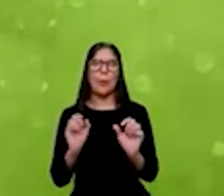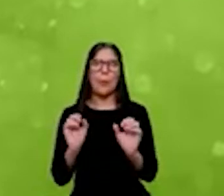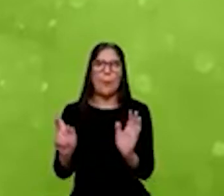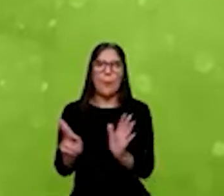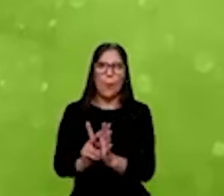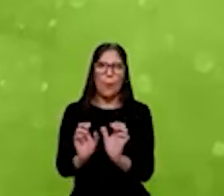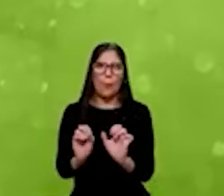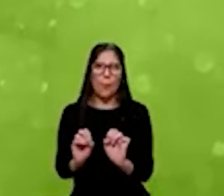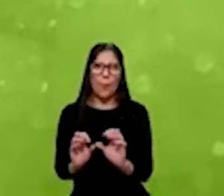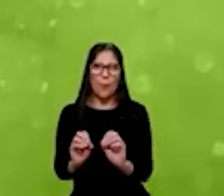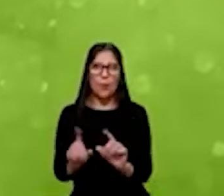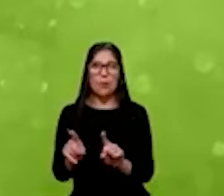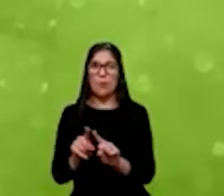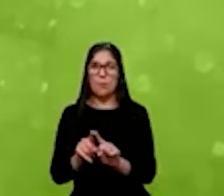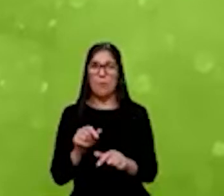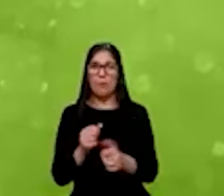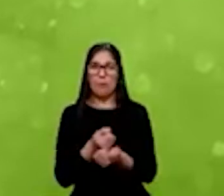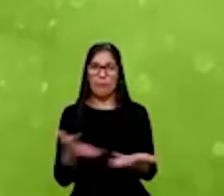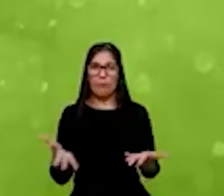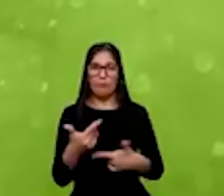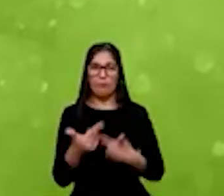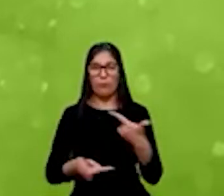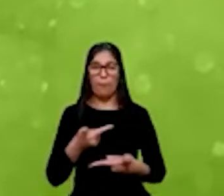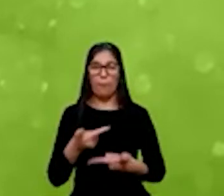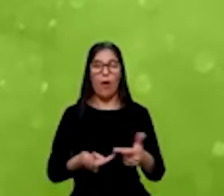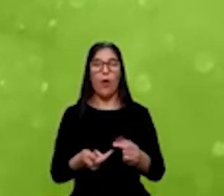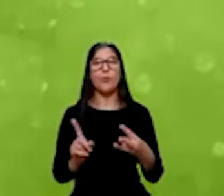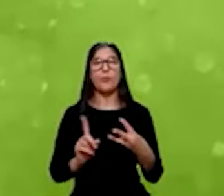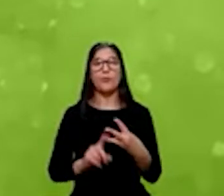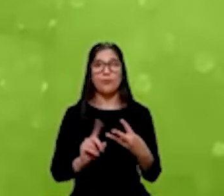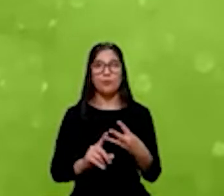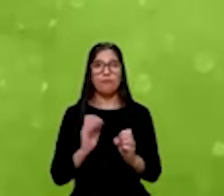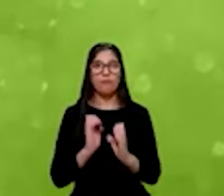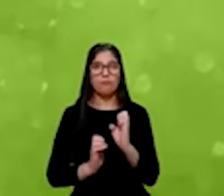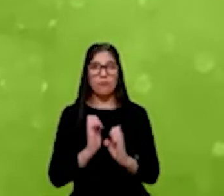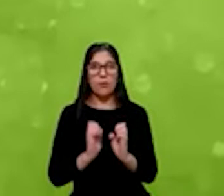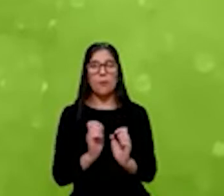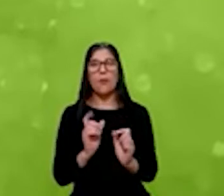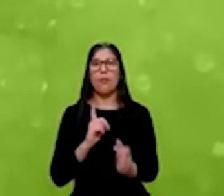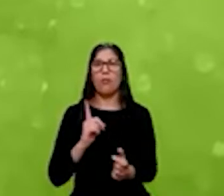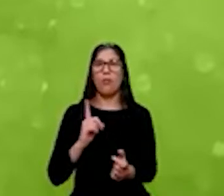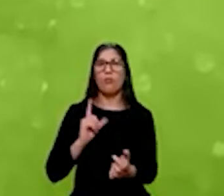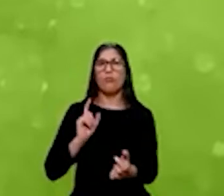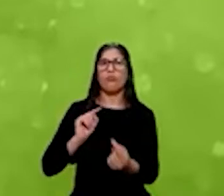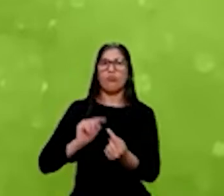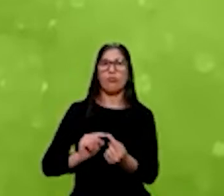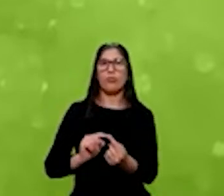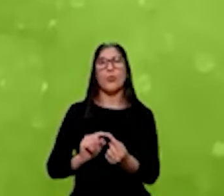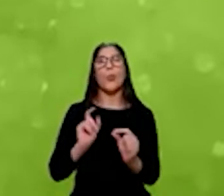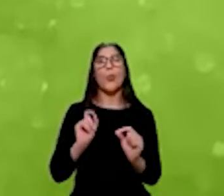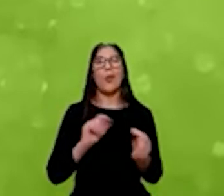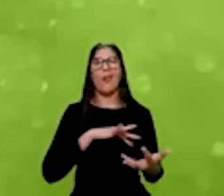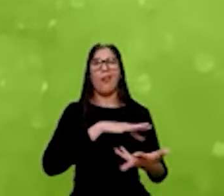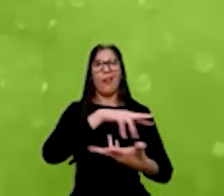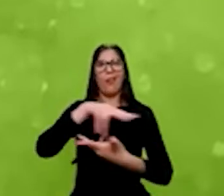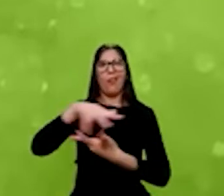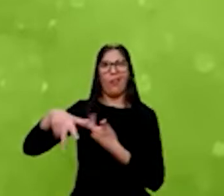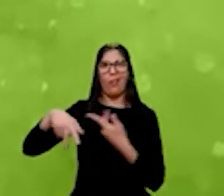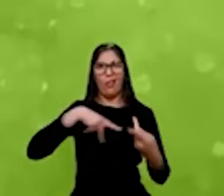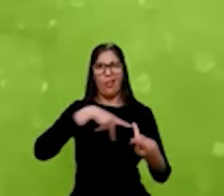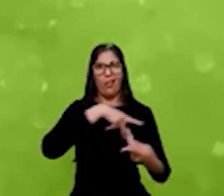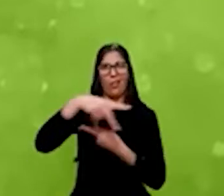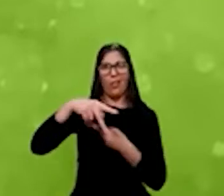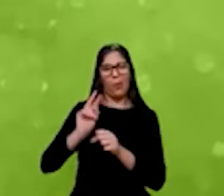empregabilidade, e também empresas que buscam proteger o planeta, ou seja, energias